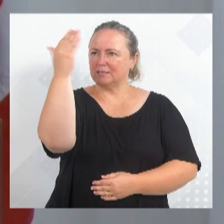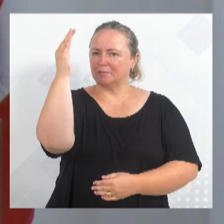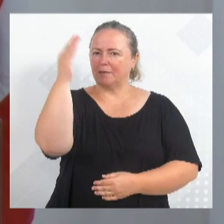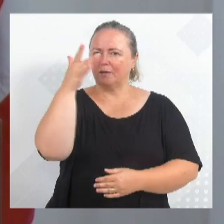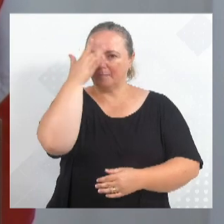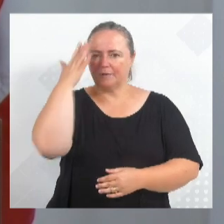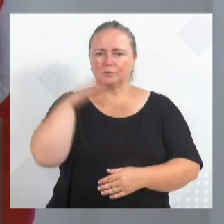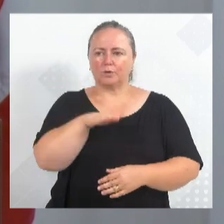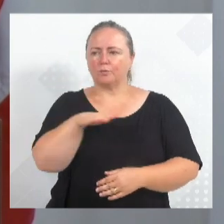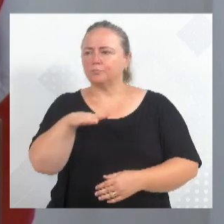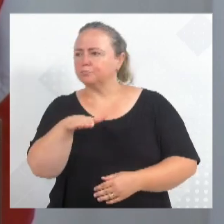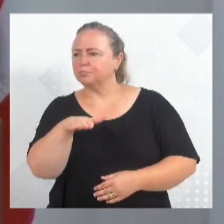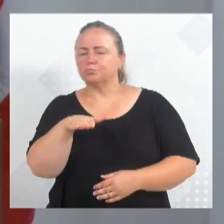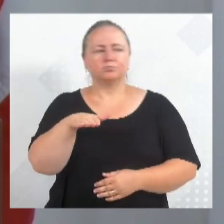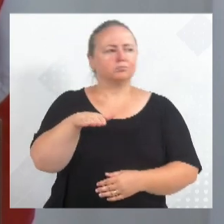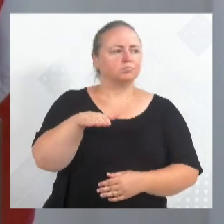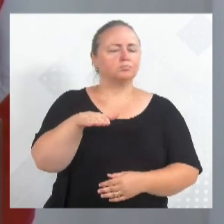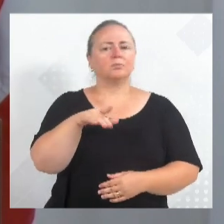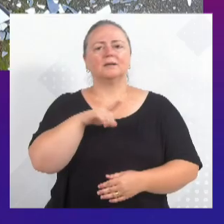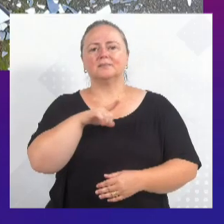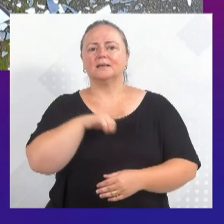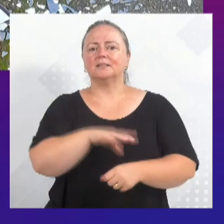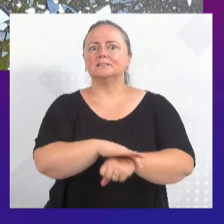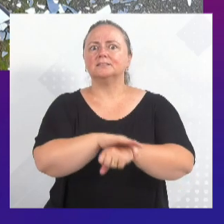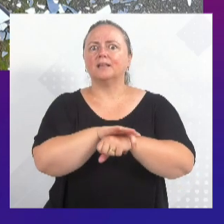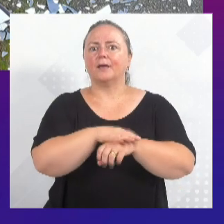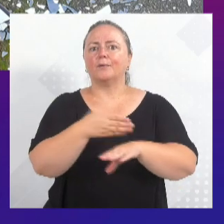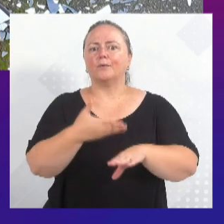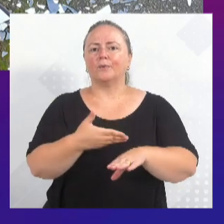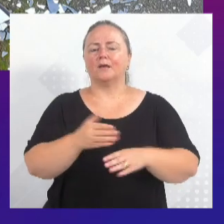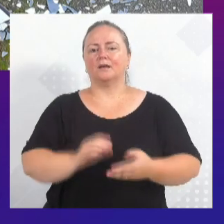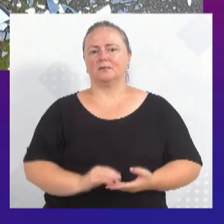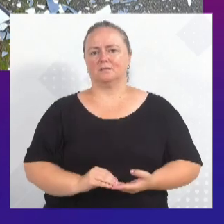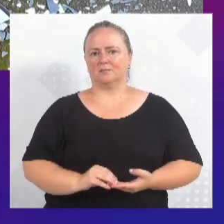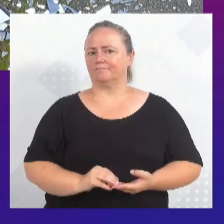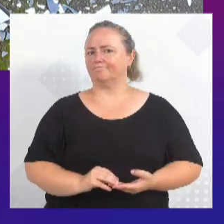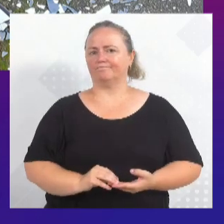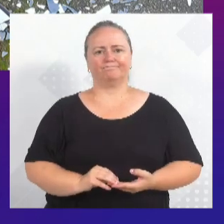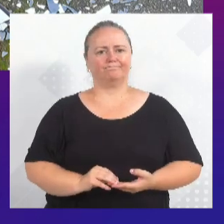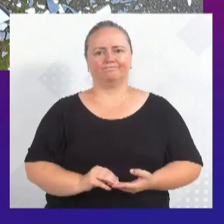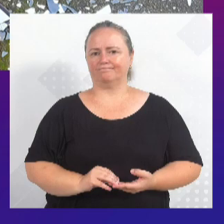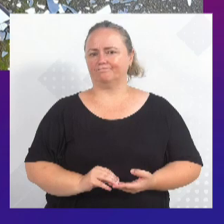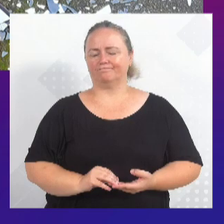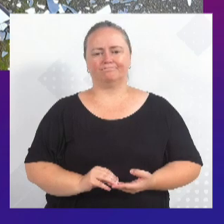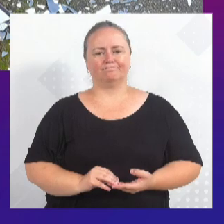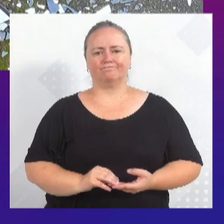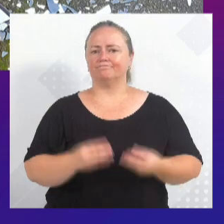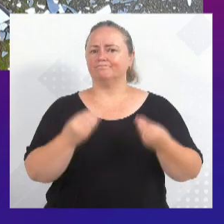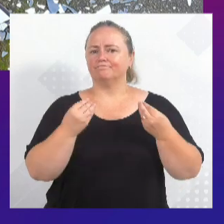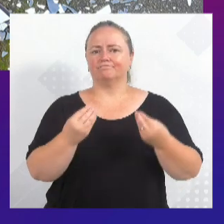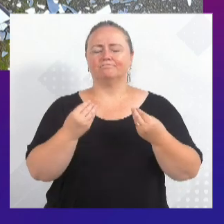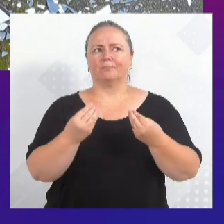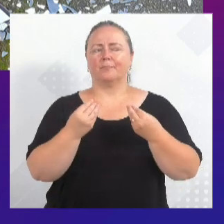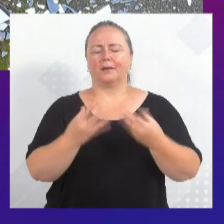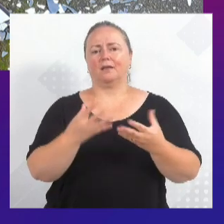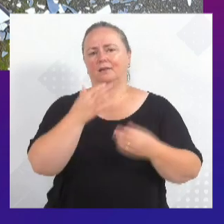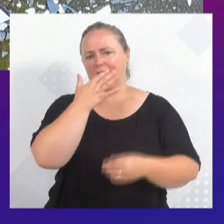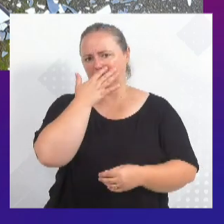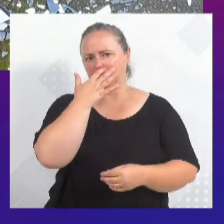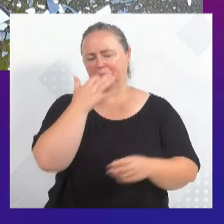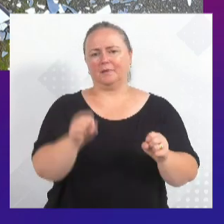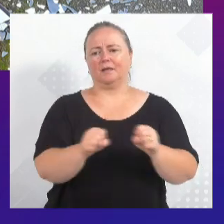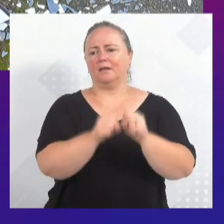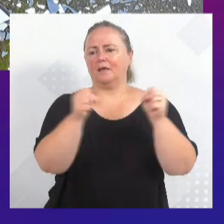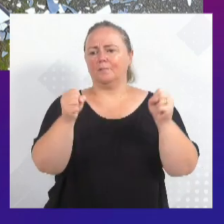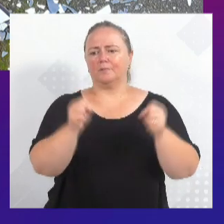quem entra na professor Jacob e Inês, o Maurício tem a imagem, aquele espelho que dá uma segurança total. Os vândalos